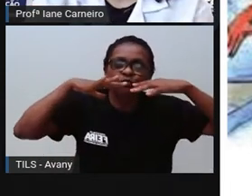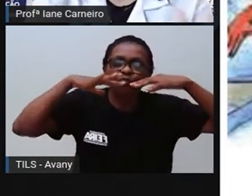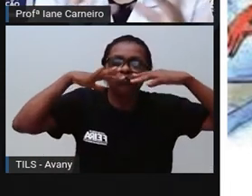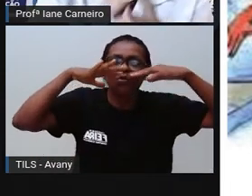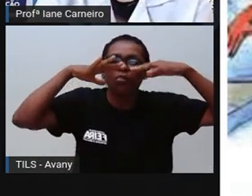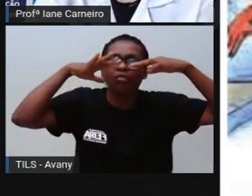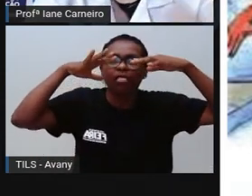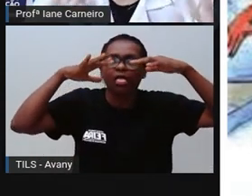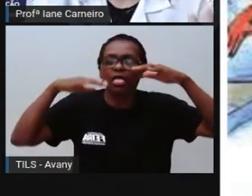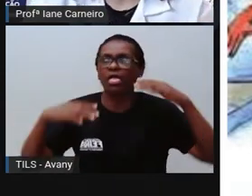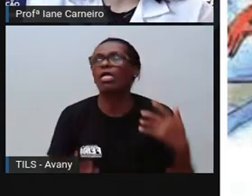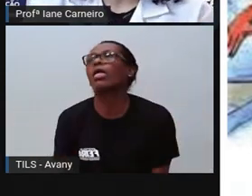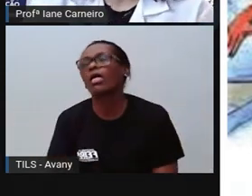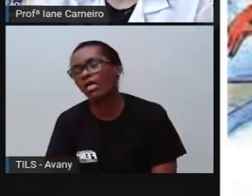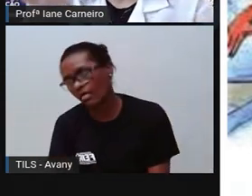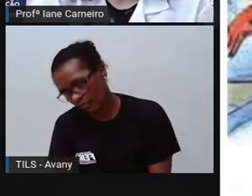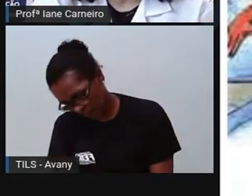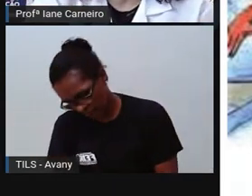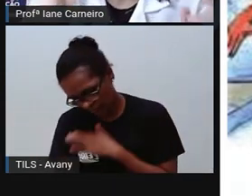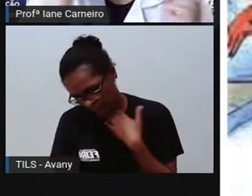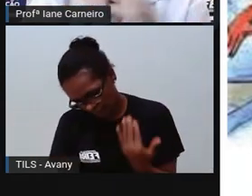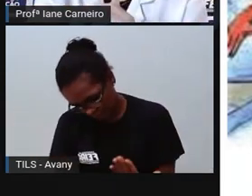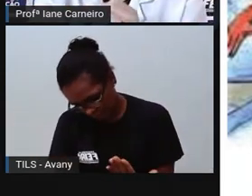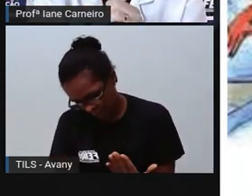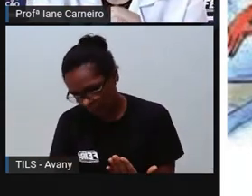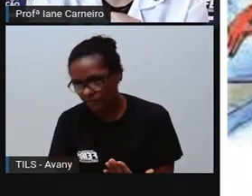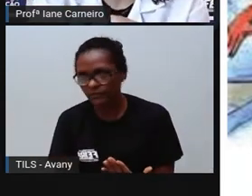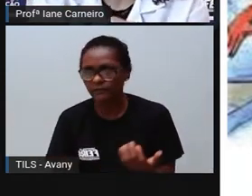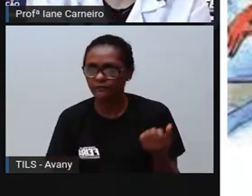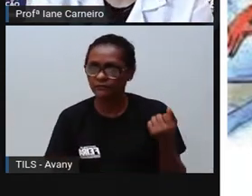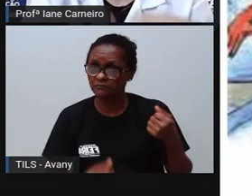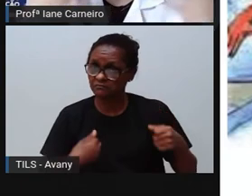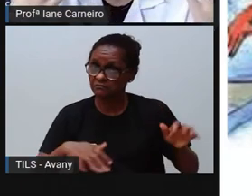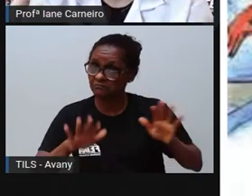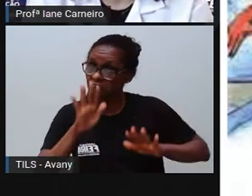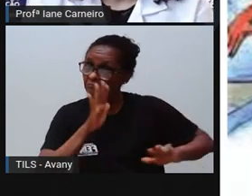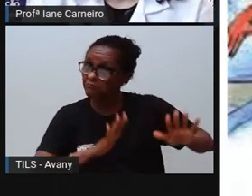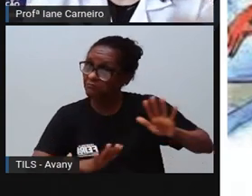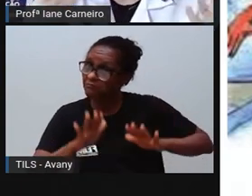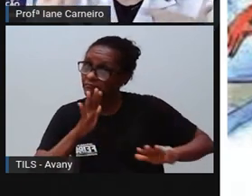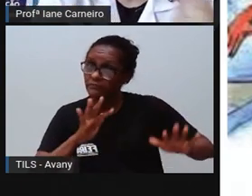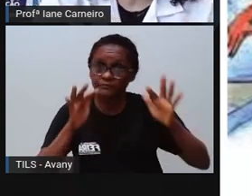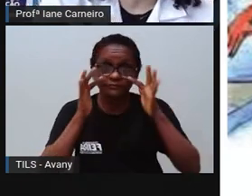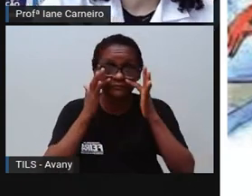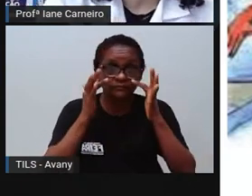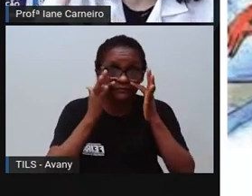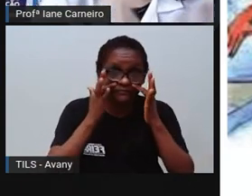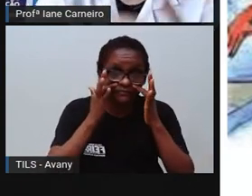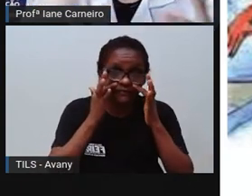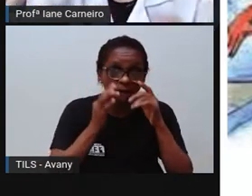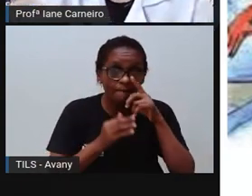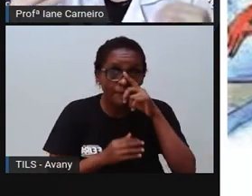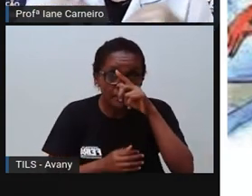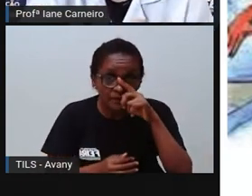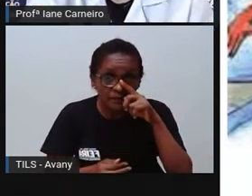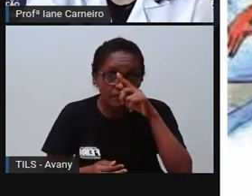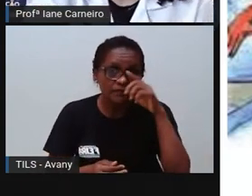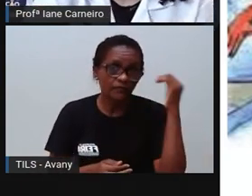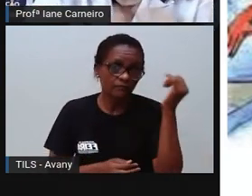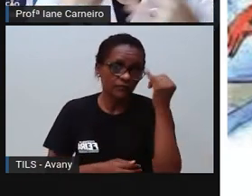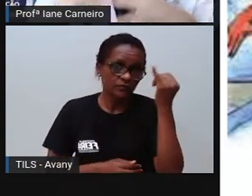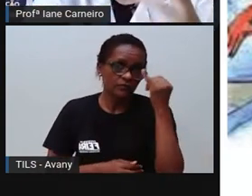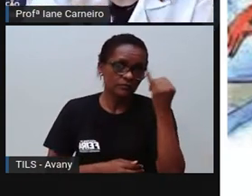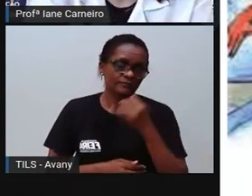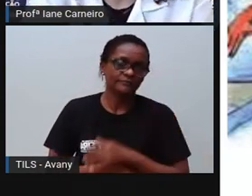um balde no banheiro, e quem tiver água, não vá mexer nesse balde. Certo? Porque senão você pode se desequilibrar, dependendo se for uma criança bem